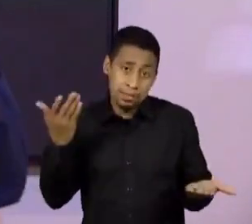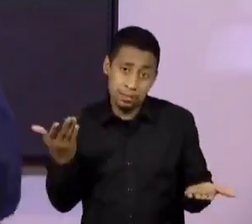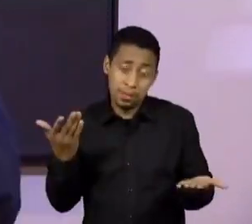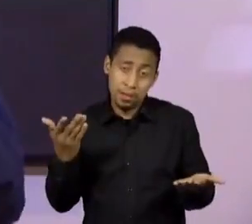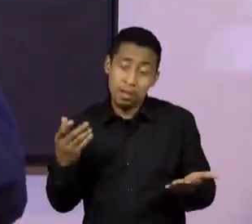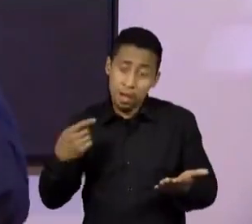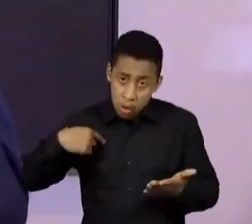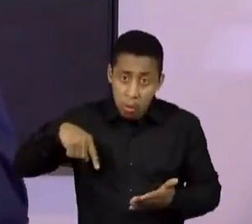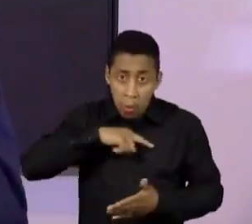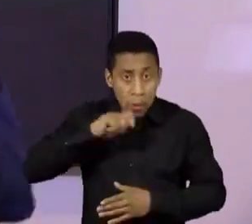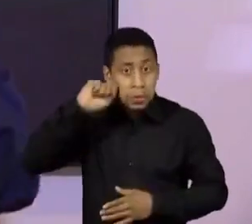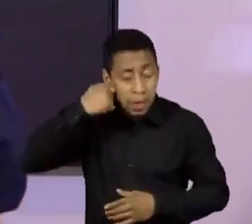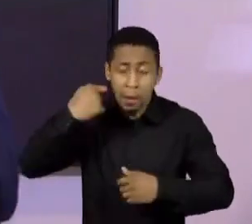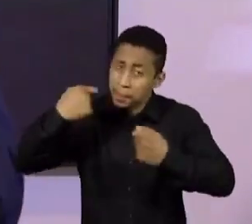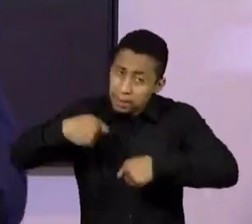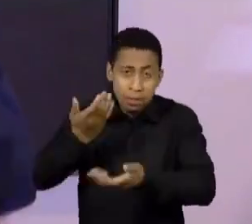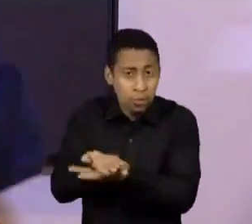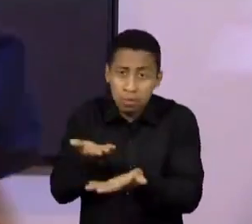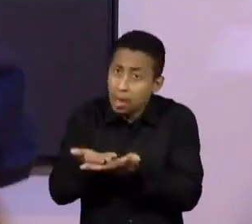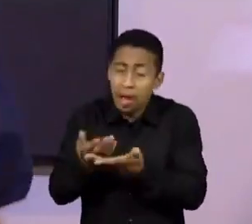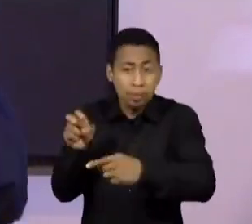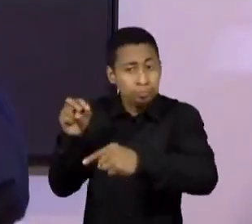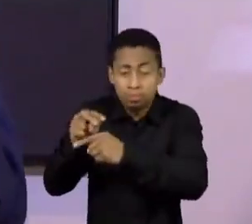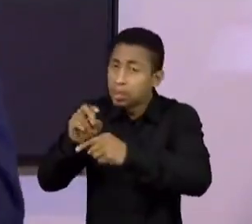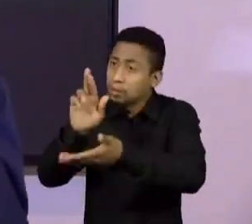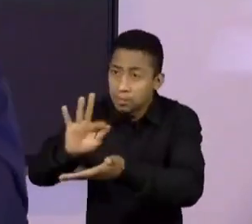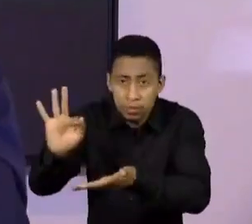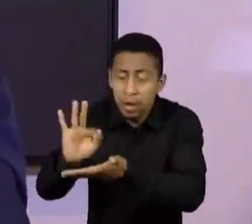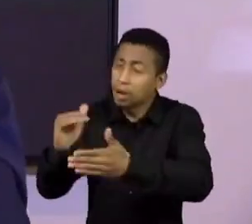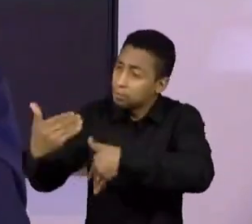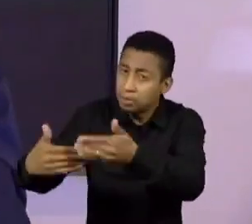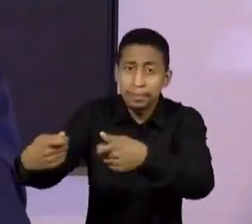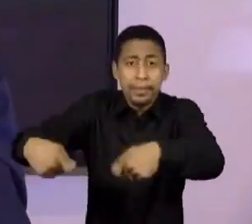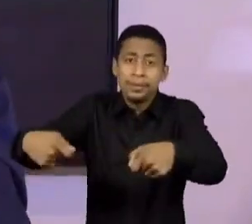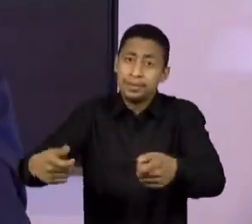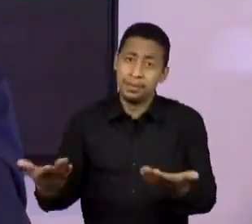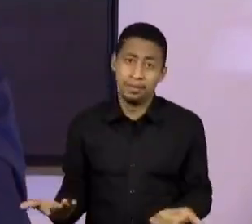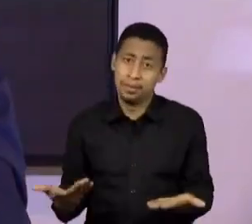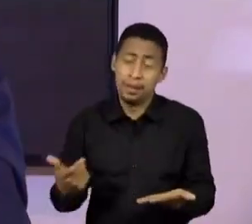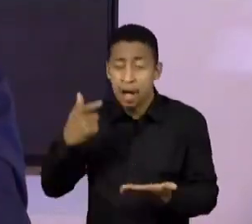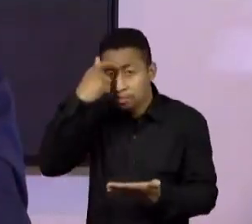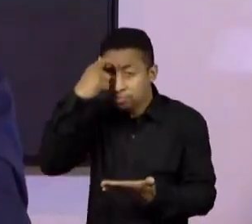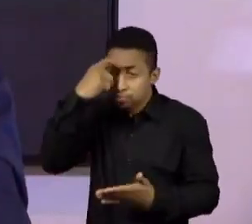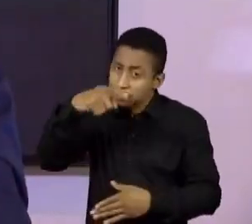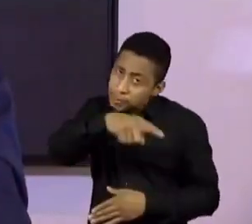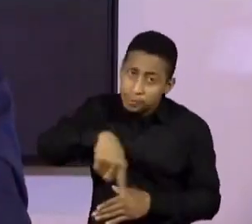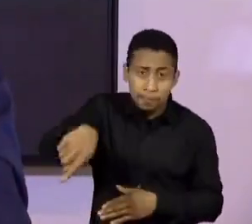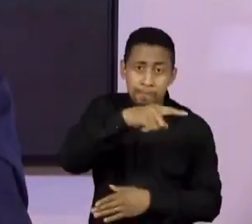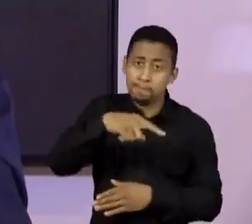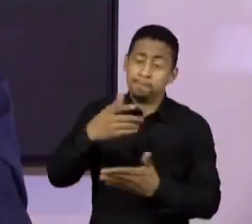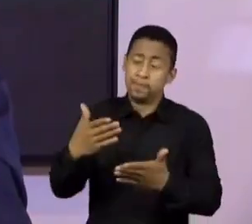lugares, temos que estudar, temos que melhorar, temos que avançar. É uma conscientização que a gente está tendo.